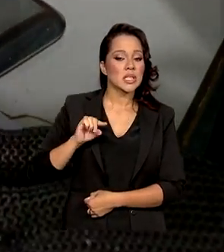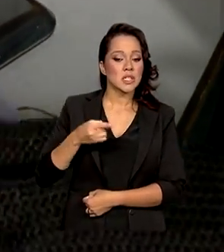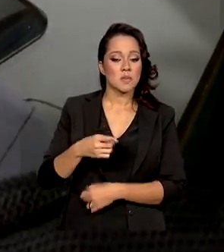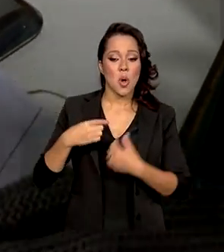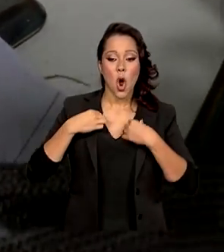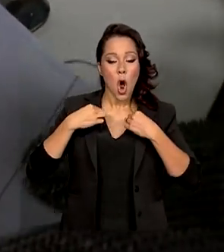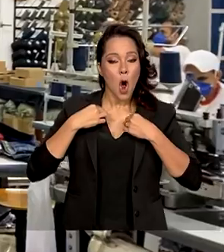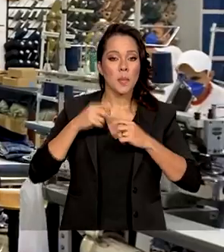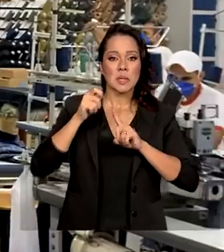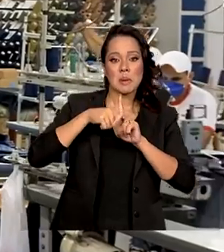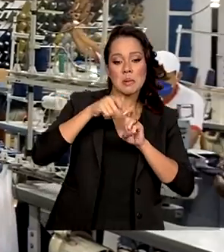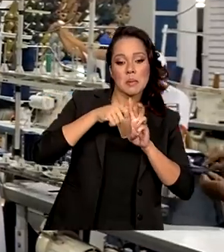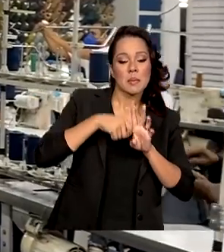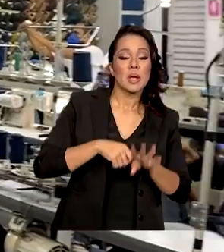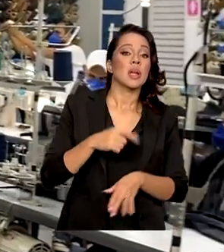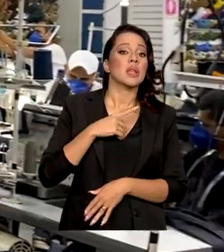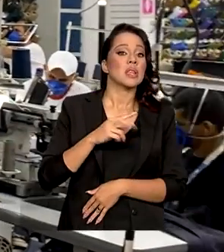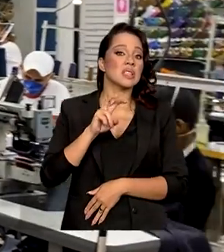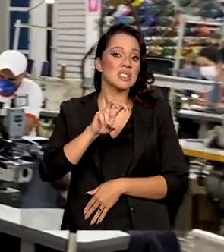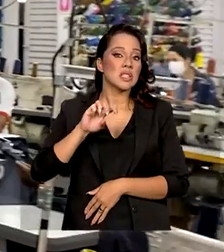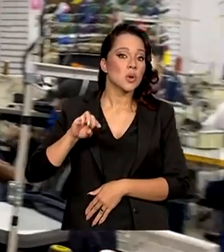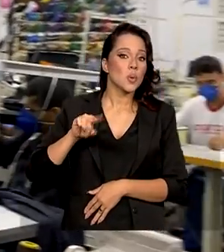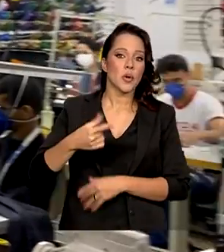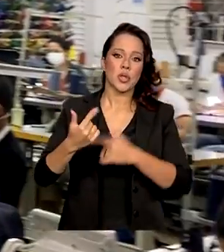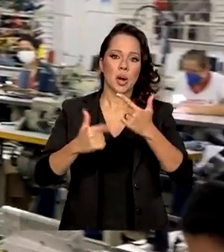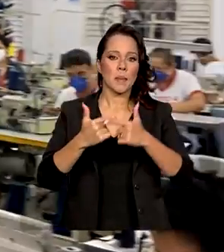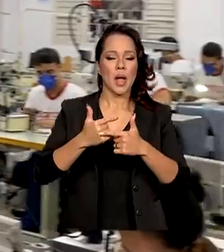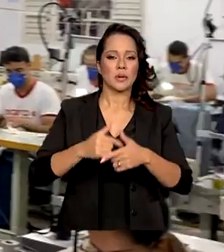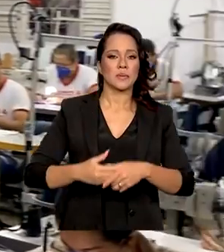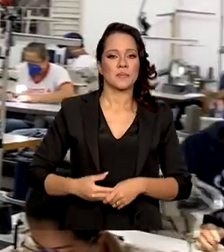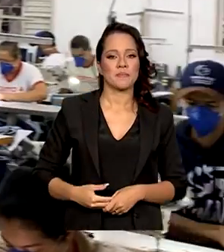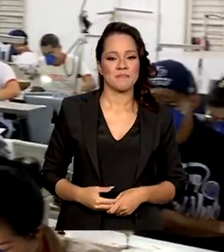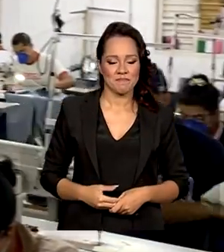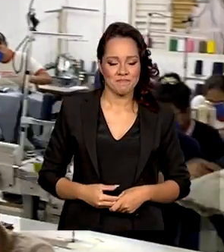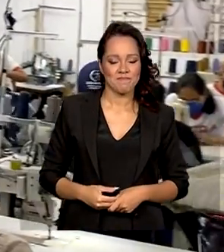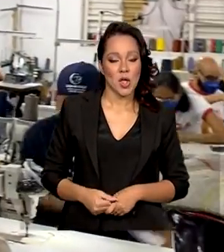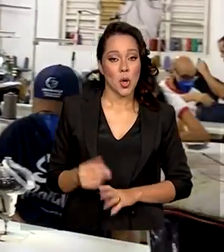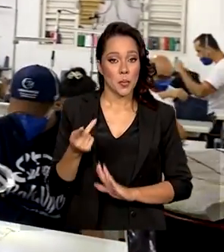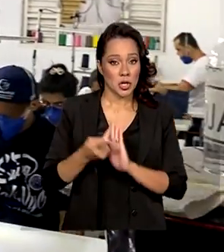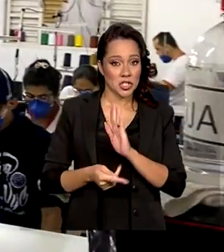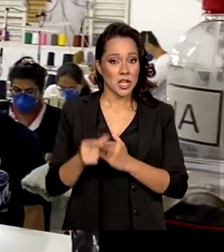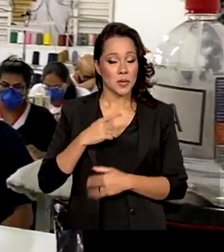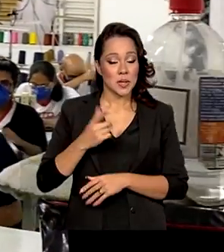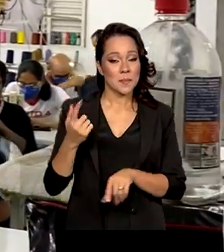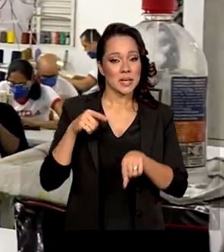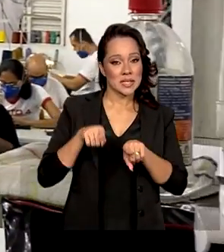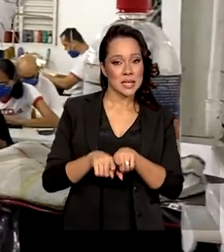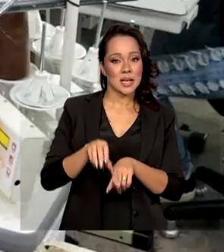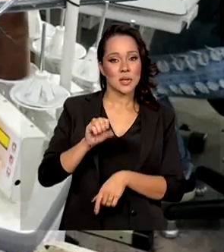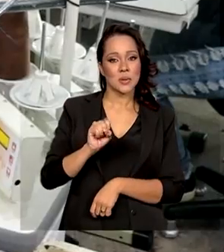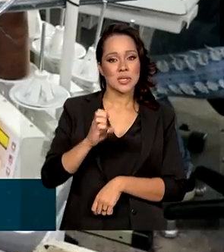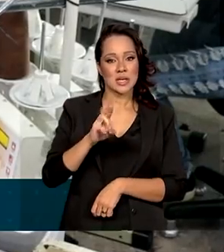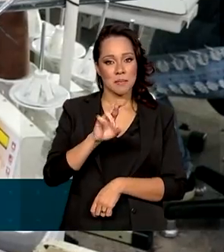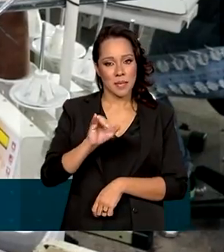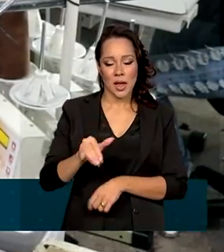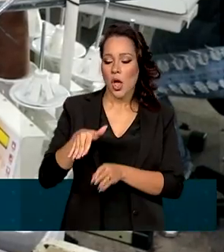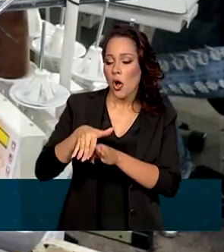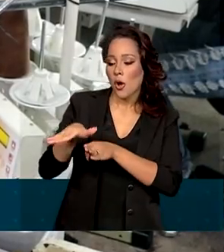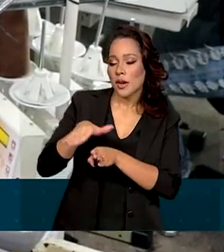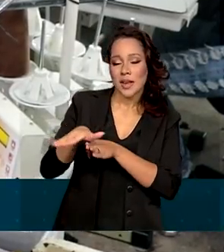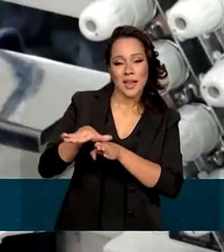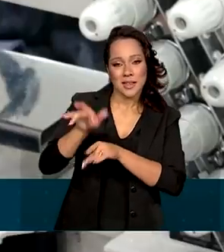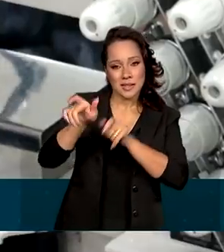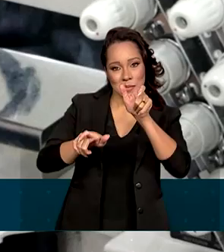peças por mês e geram 5 mil empregos diretos. O projeto conta com a parceria do SEBRAE, que orienta os